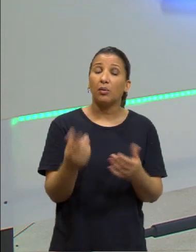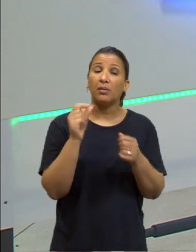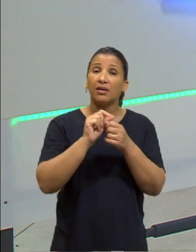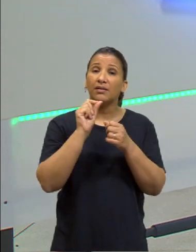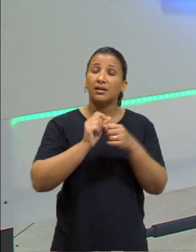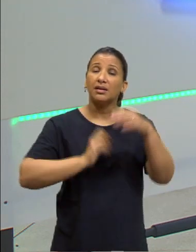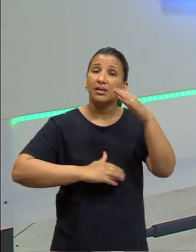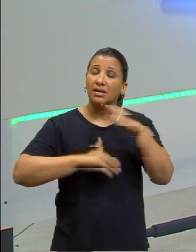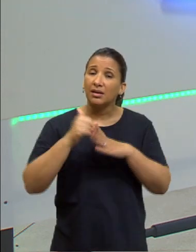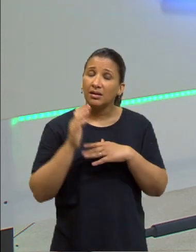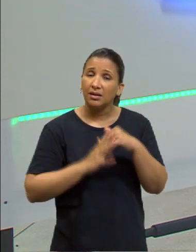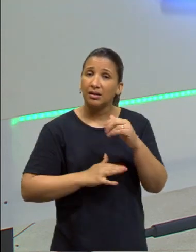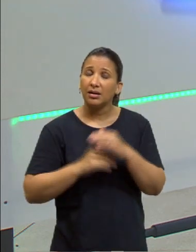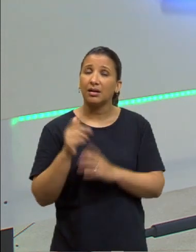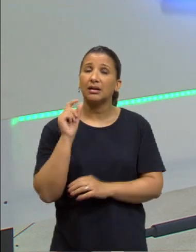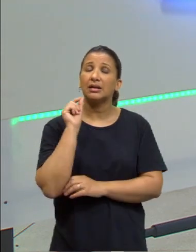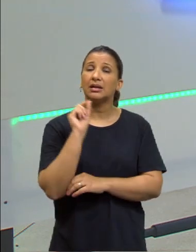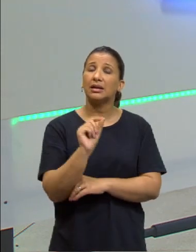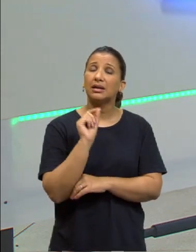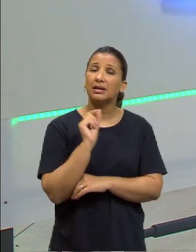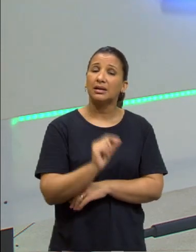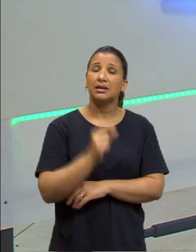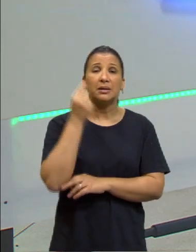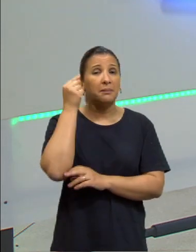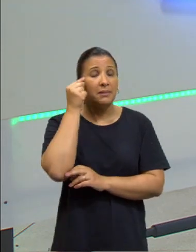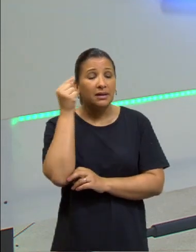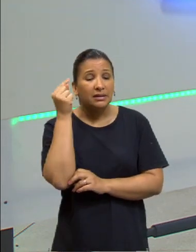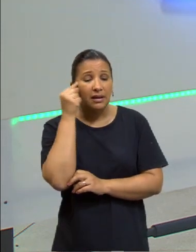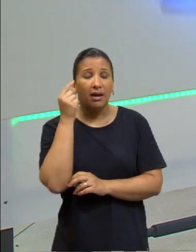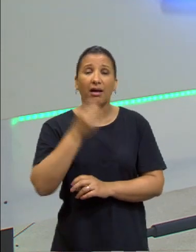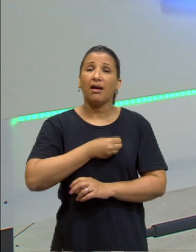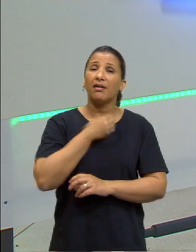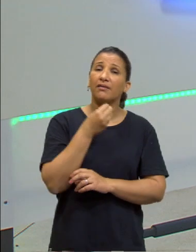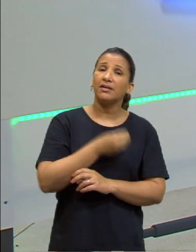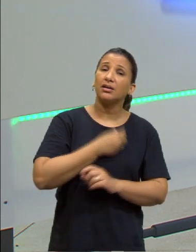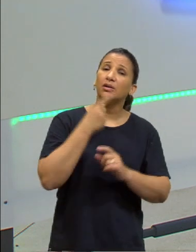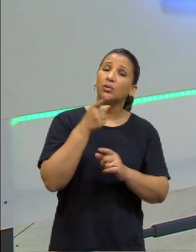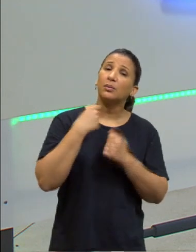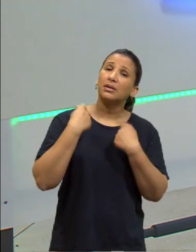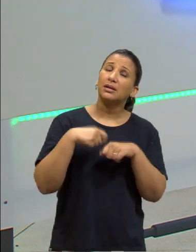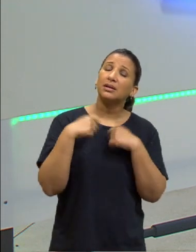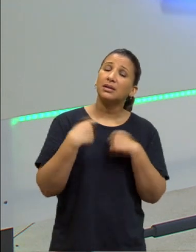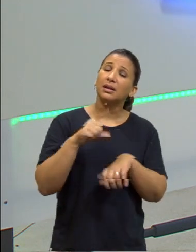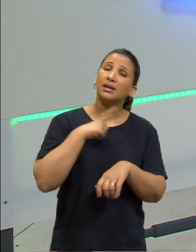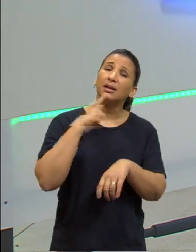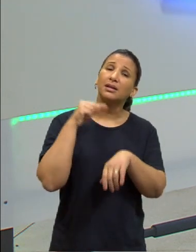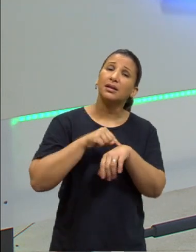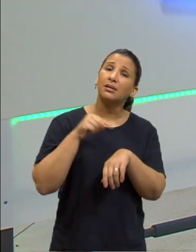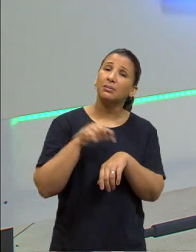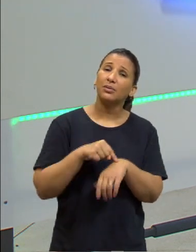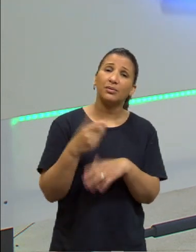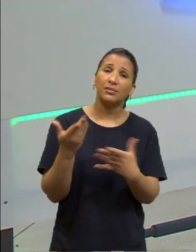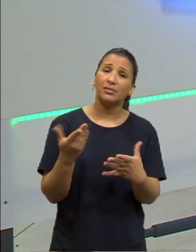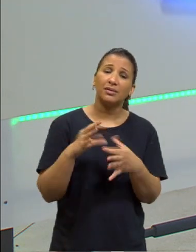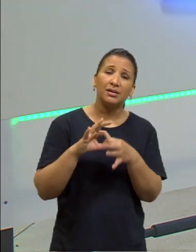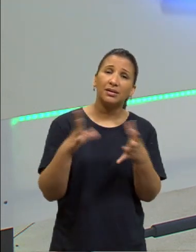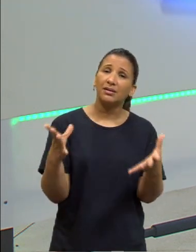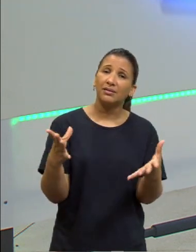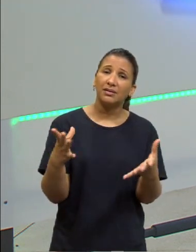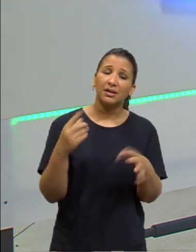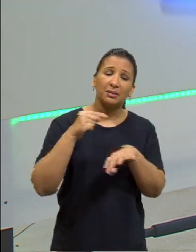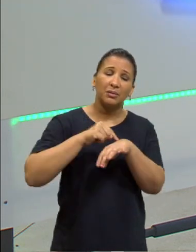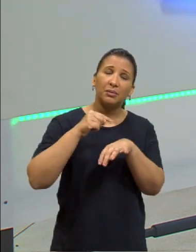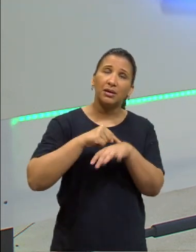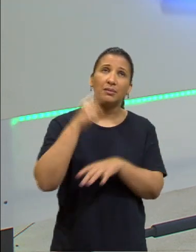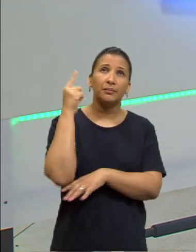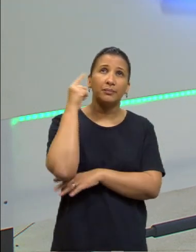exercício de pensar a sua vida, você precisa ter o tempo para isso. Você precisa ter esse momento